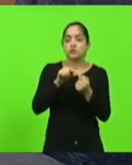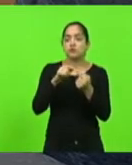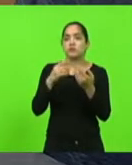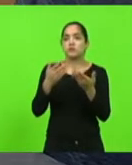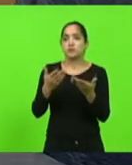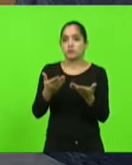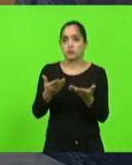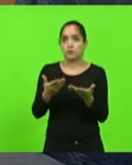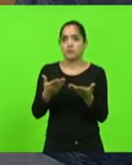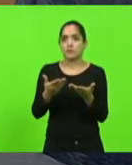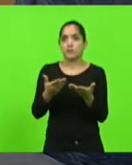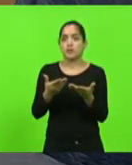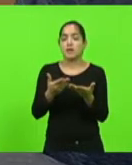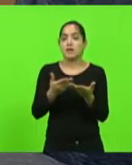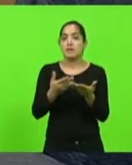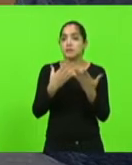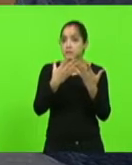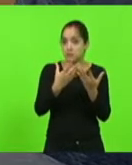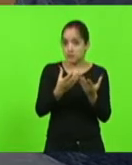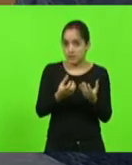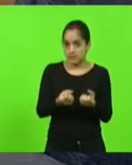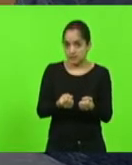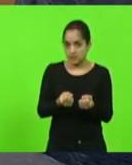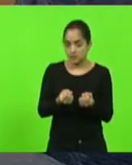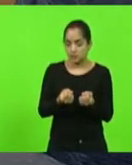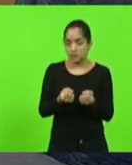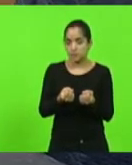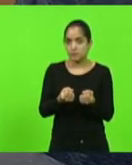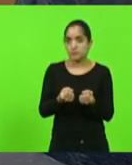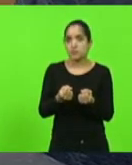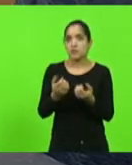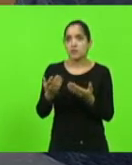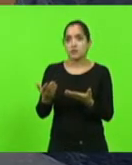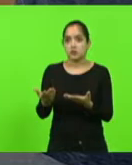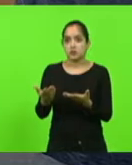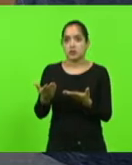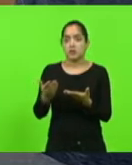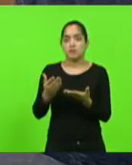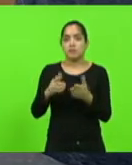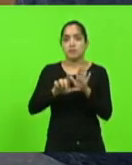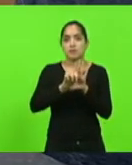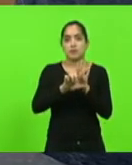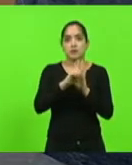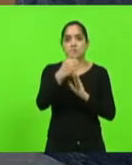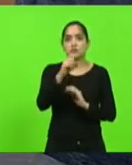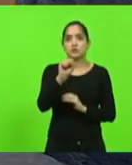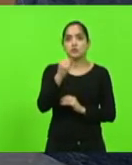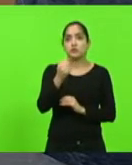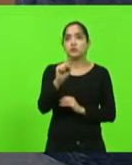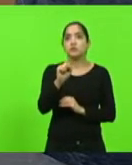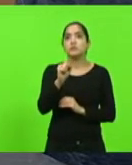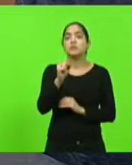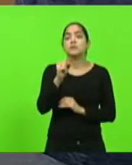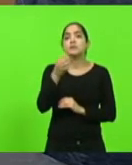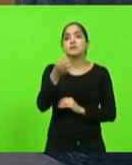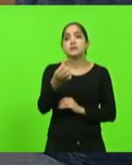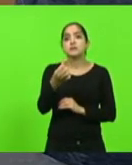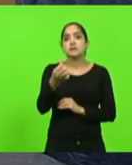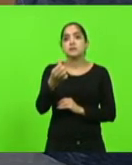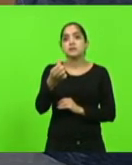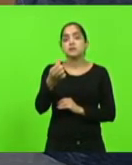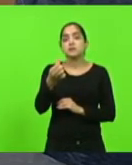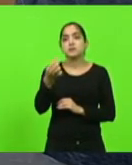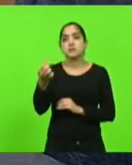está sendo atendido, já em função da Lei nº 18.165, que criou o